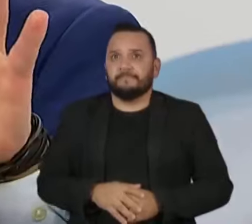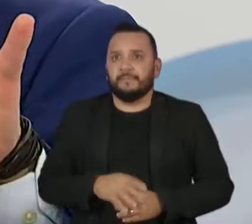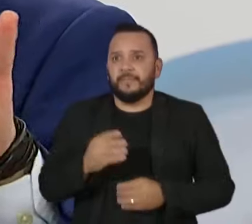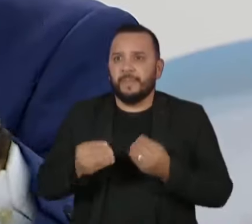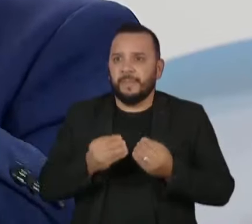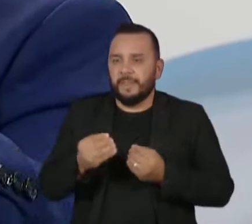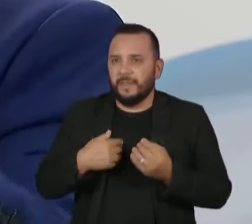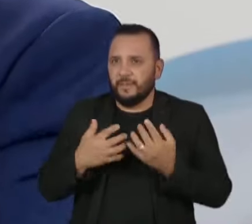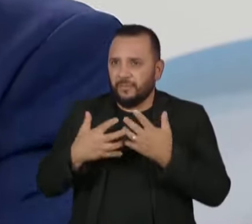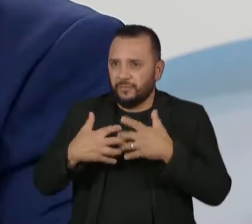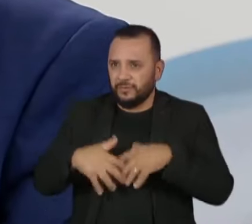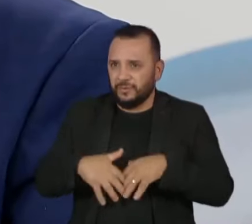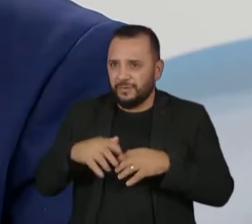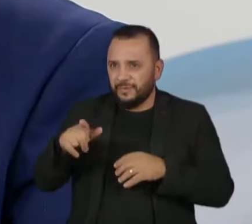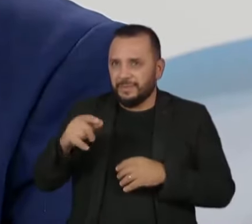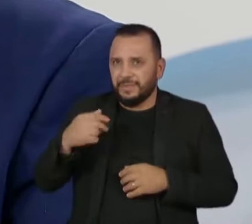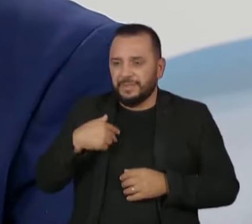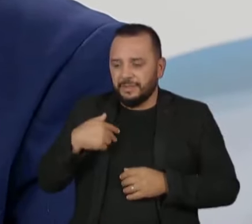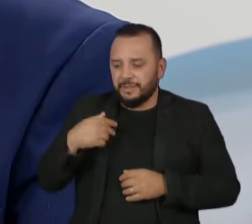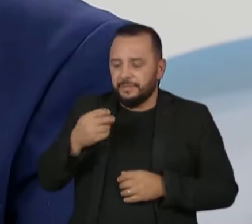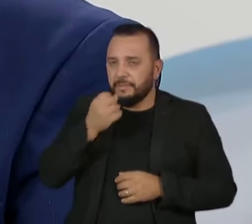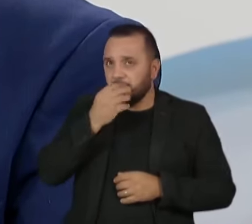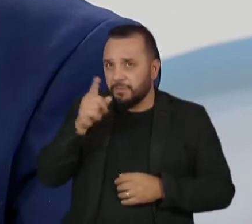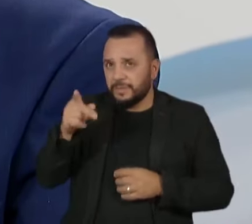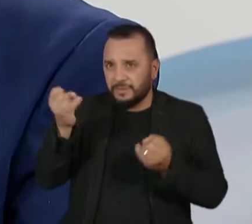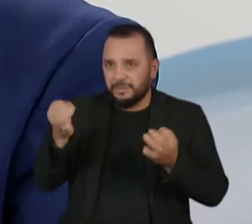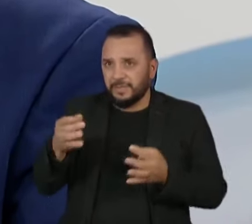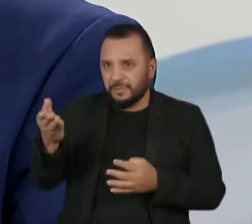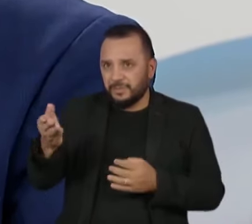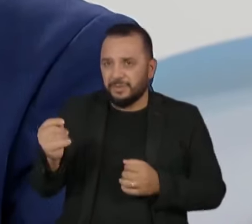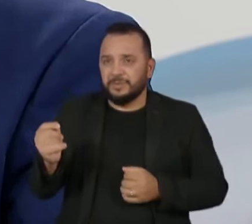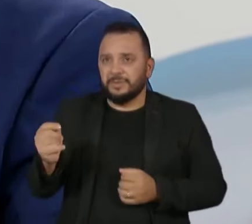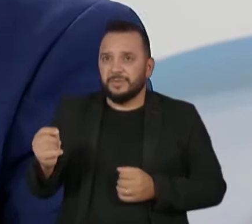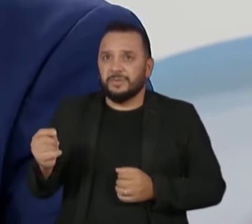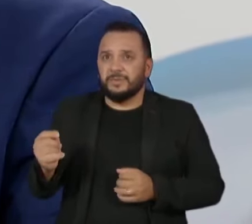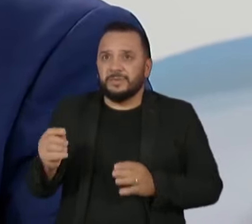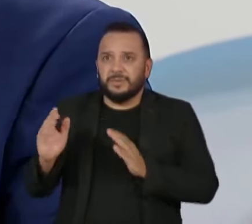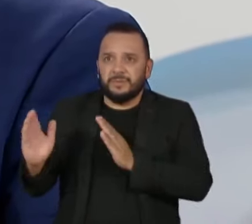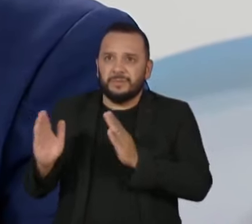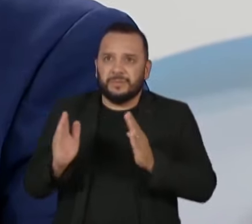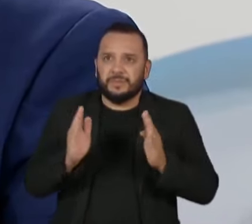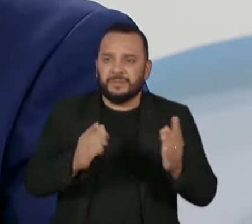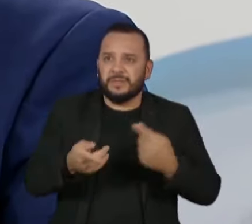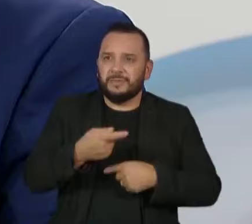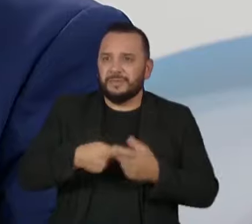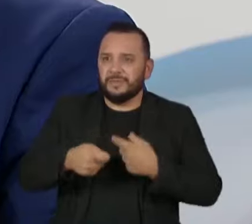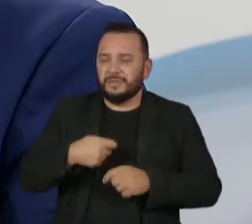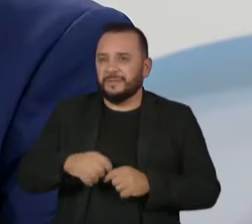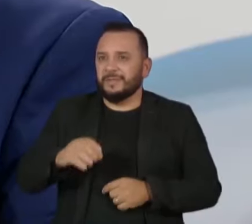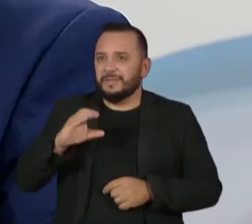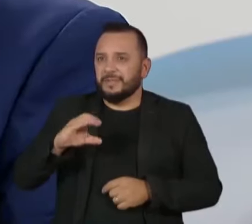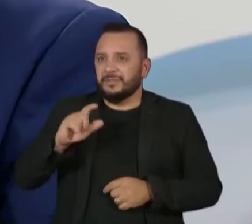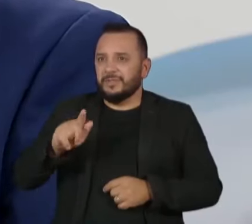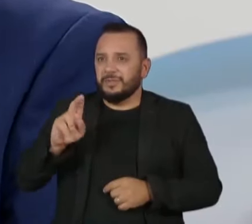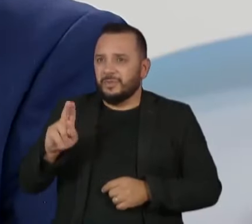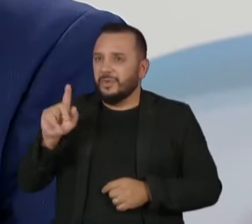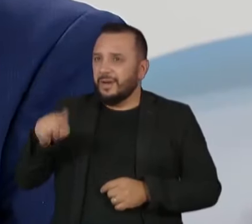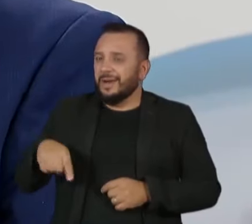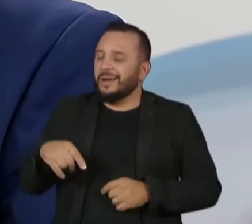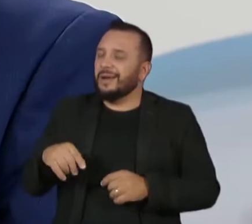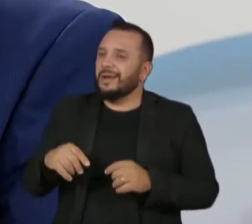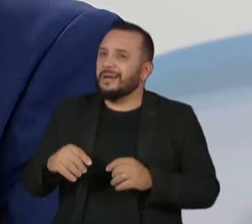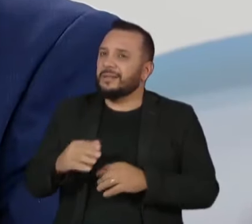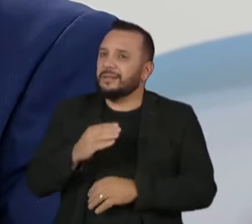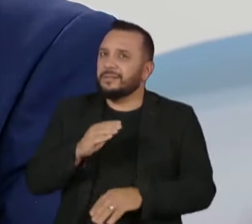funciona? Acho que é bom você até ter mencionado isso. Os processos administrativos na CGU, eles são conduzidos pela